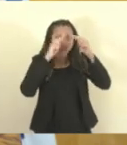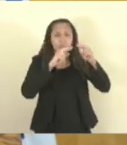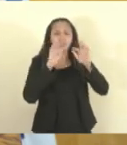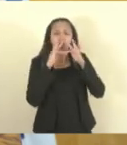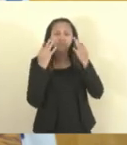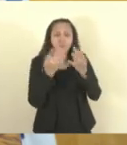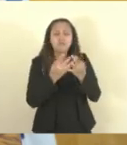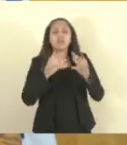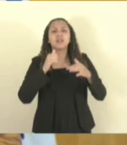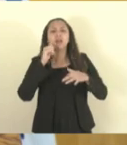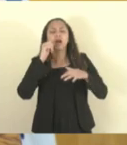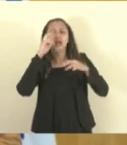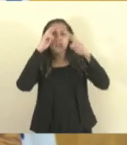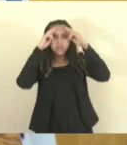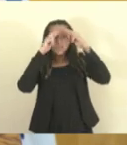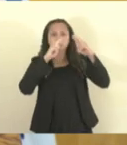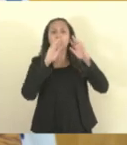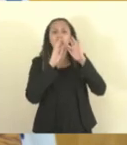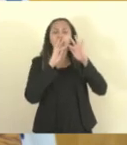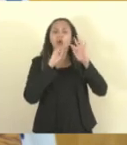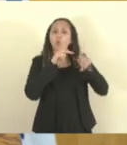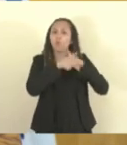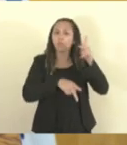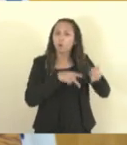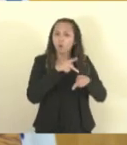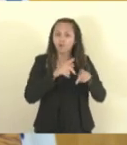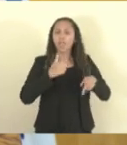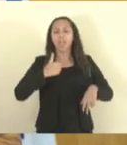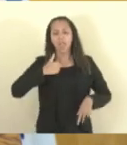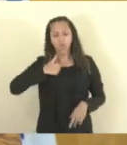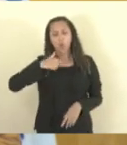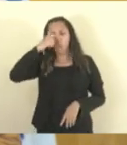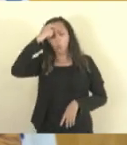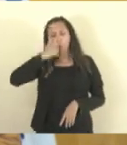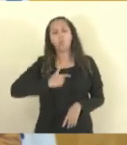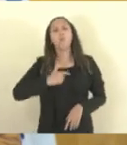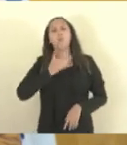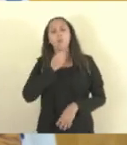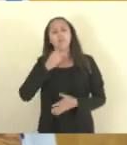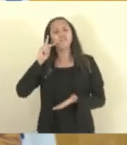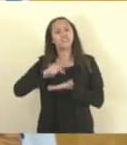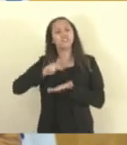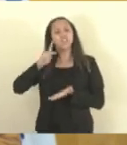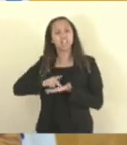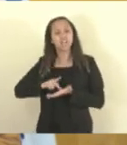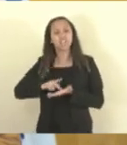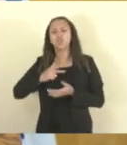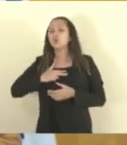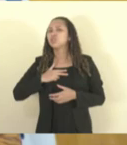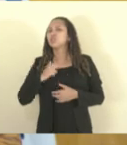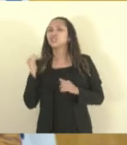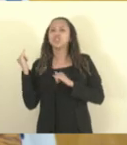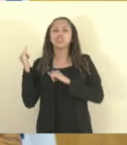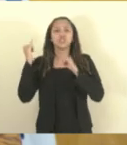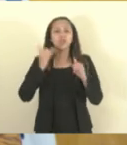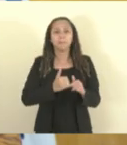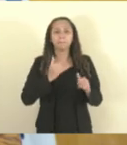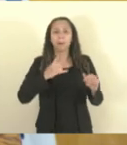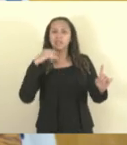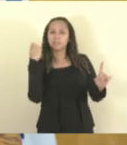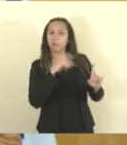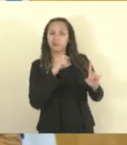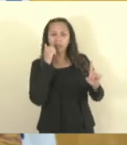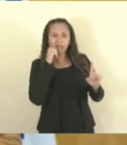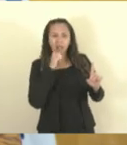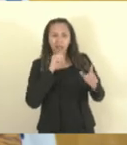sou homem de verdade. Eu busco ser um homem de Deus. Eu jamais vou levantar a mão contra a minha esposa, jamais vou ofender a minha